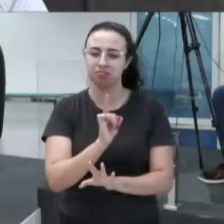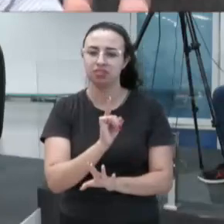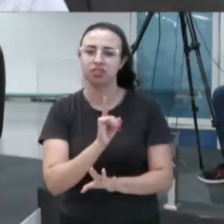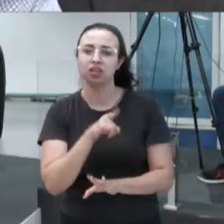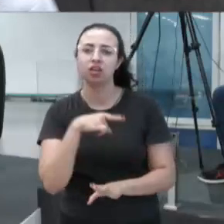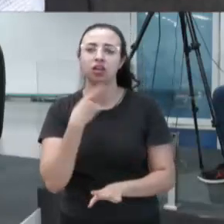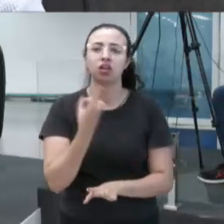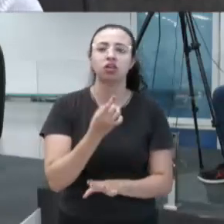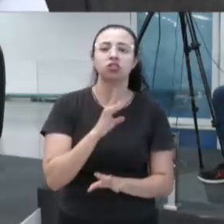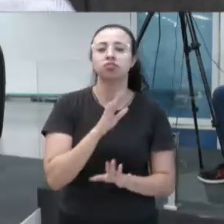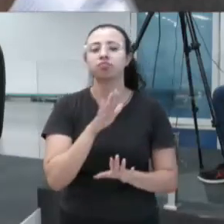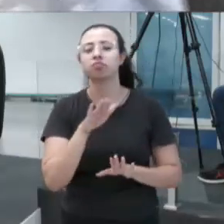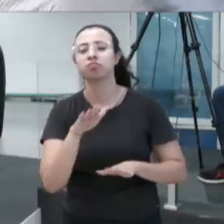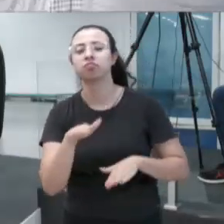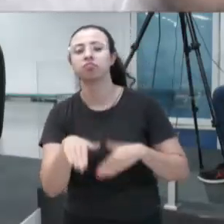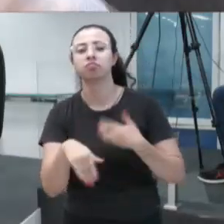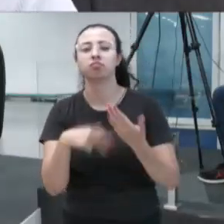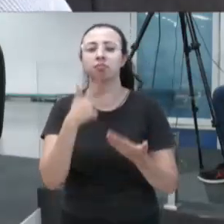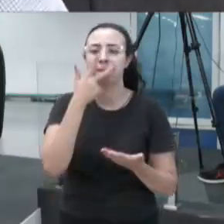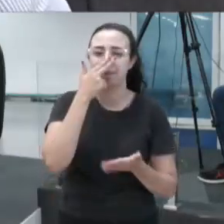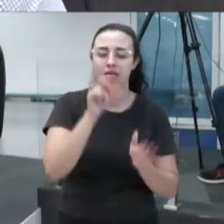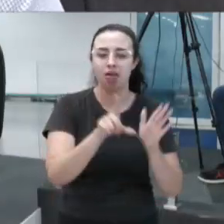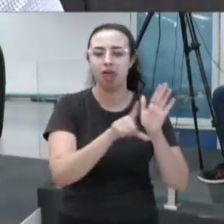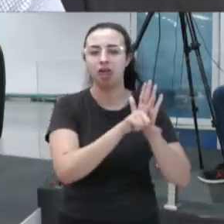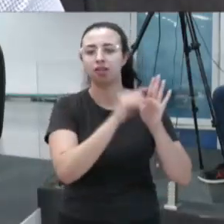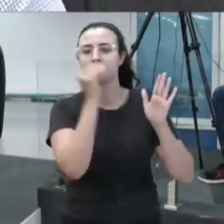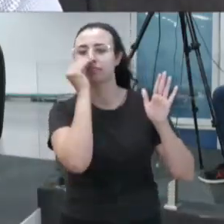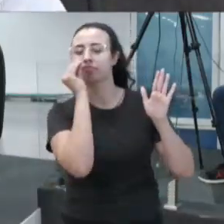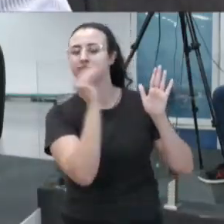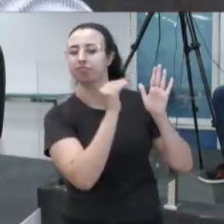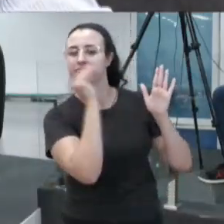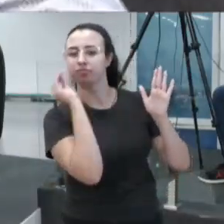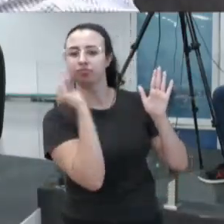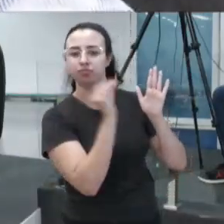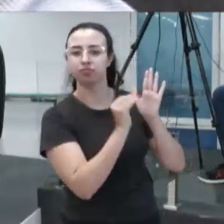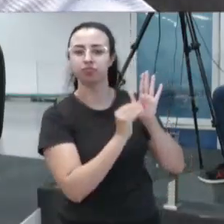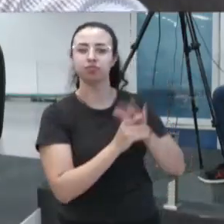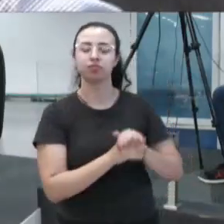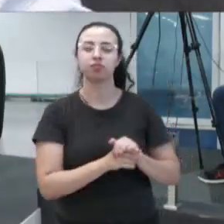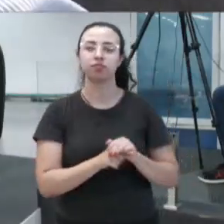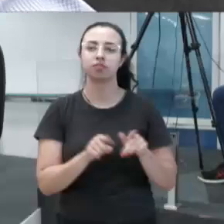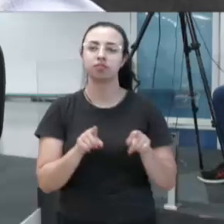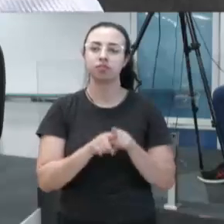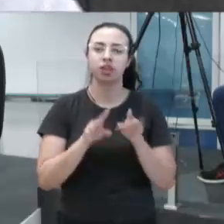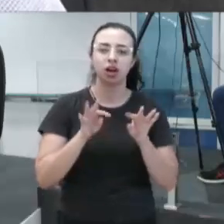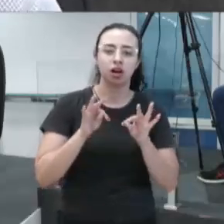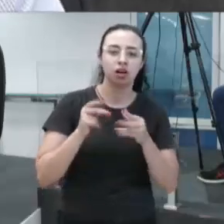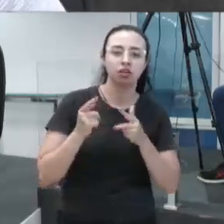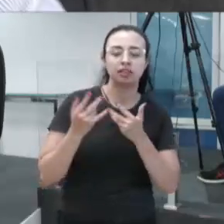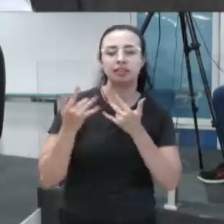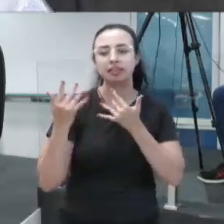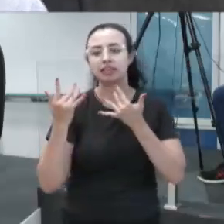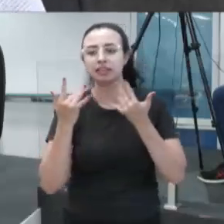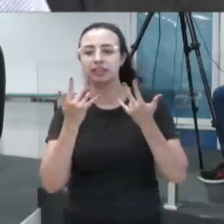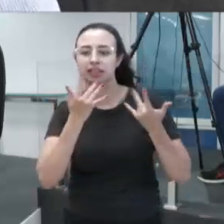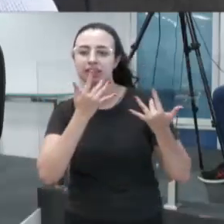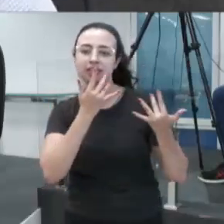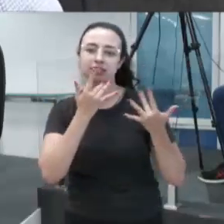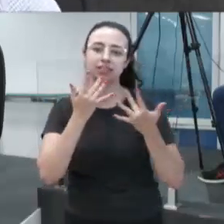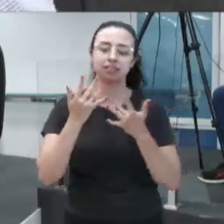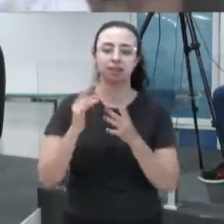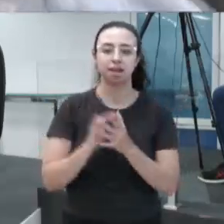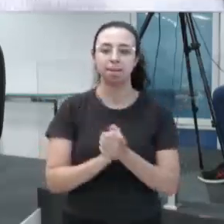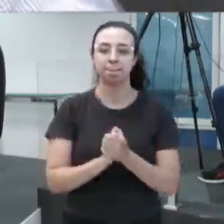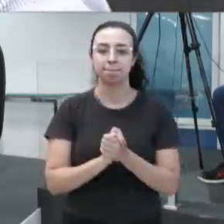deixando dessa forma, desrespeitando leis, todo aquele lobbyzinho feito com os homens da capa